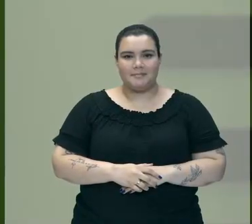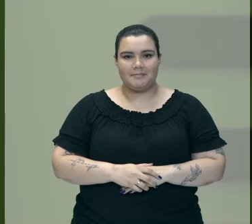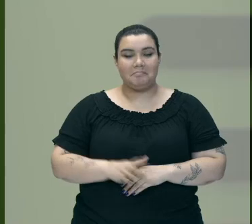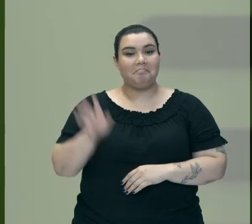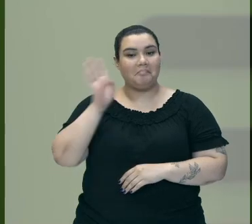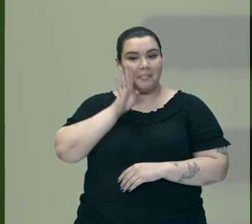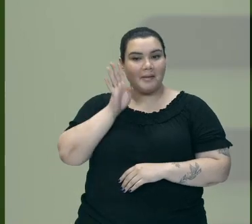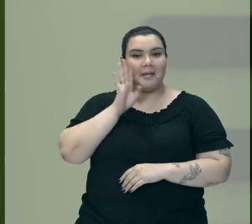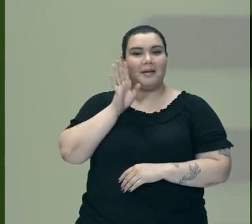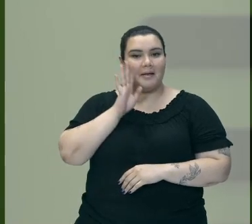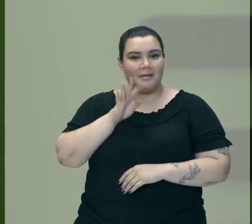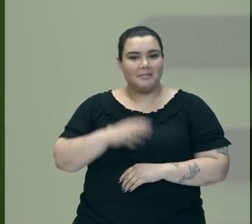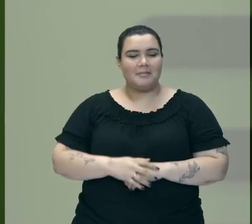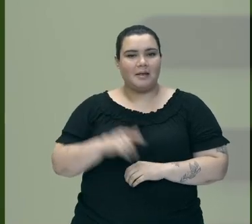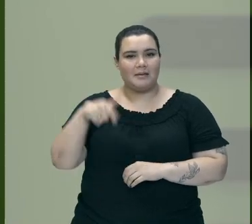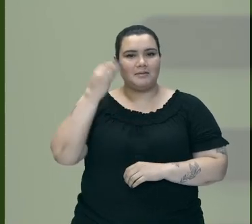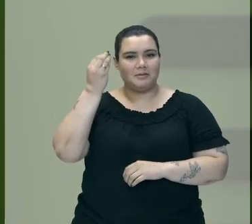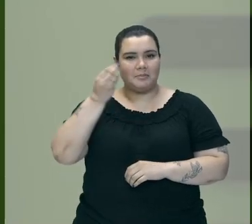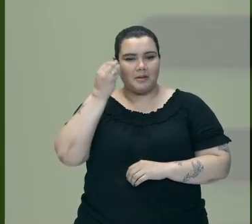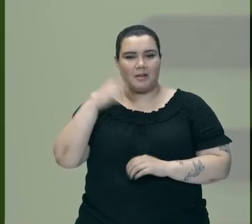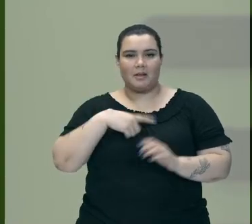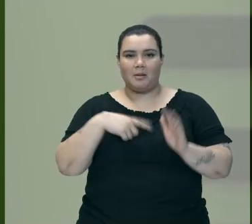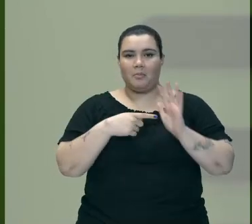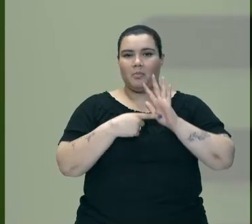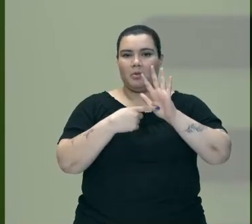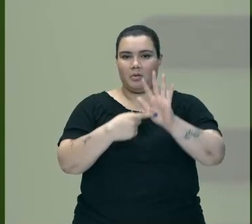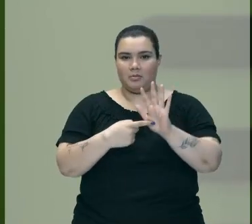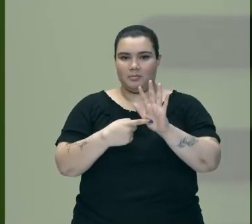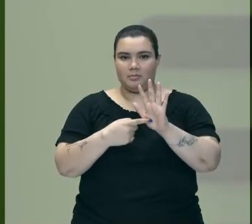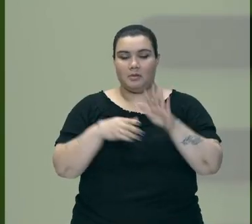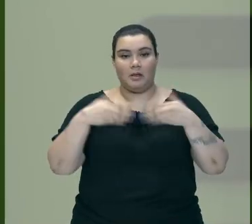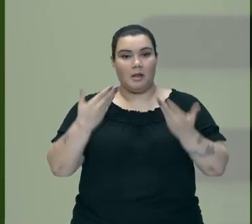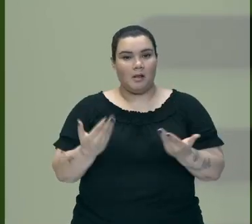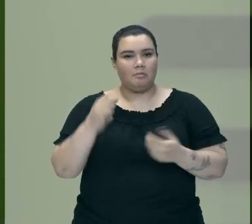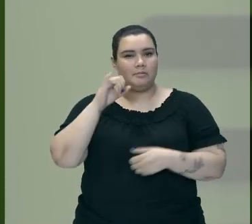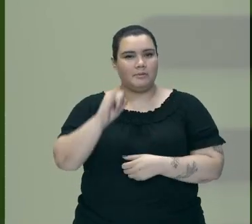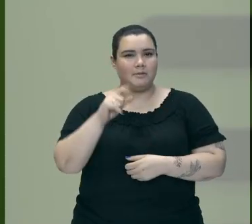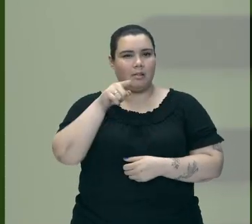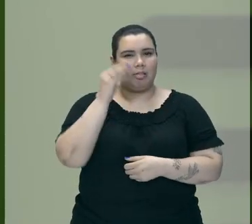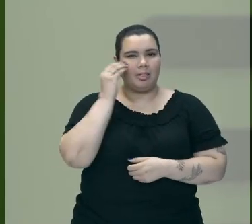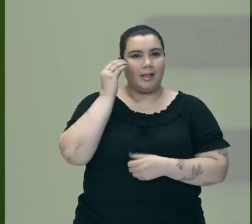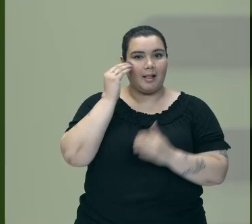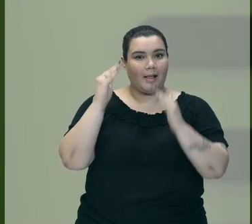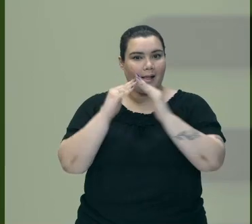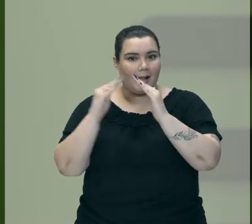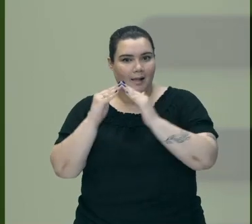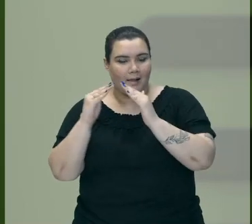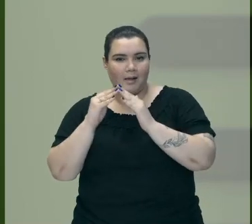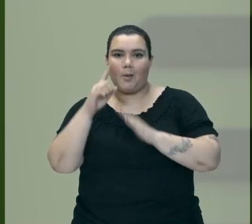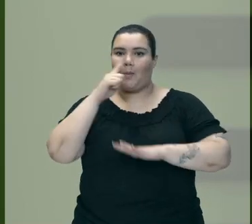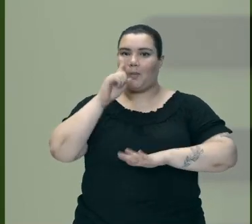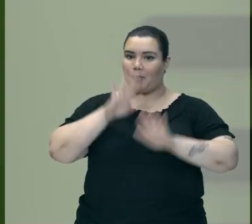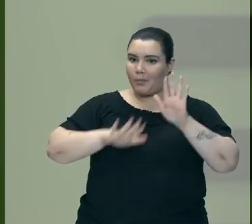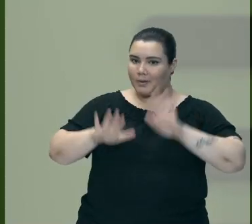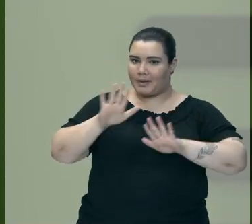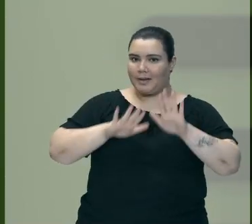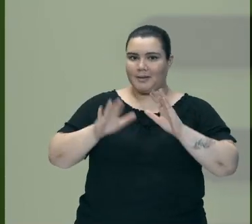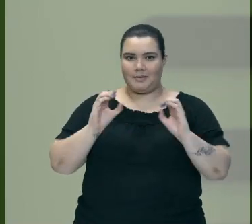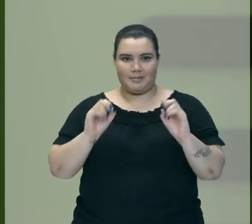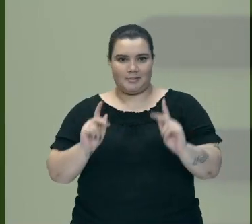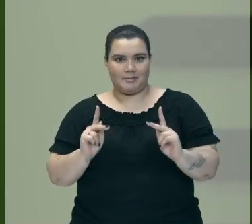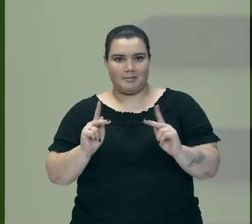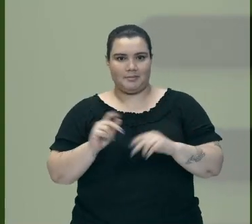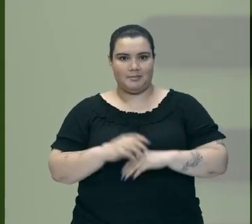Legal Esse experimento Traz Bastante Coisa Então Se Você For Fazer Em Casa Tenha Bastante Cuidado Tá Bom